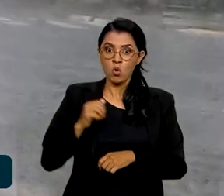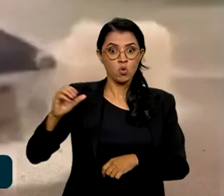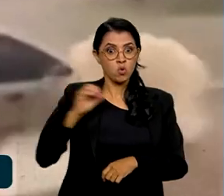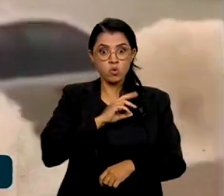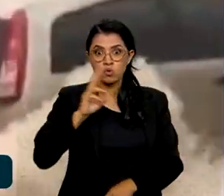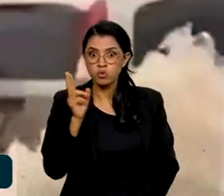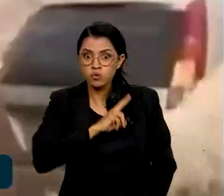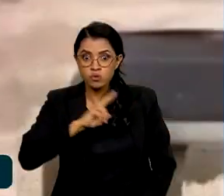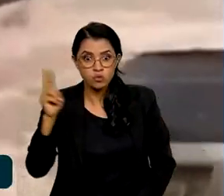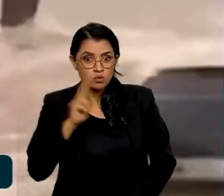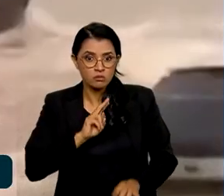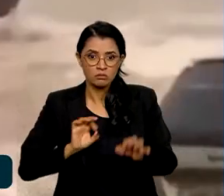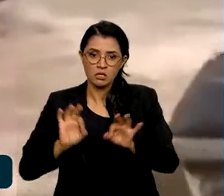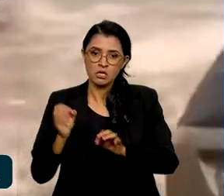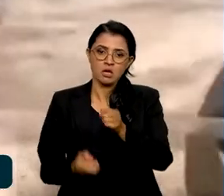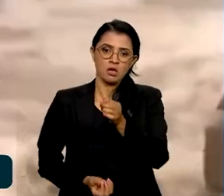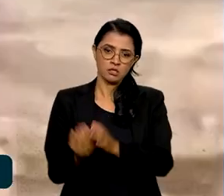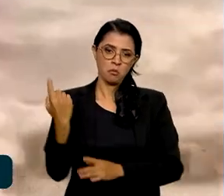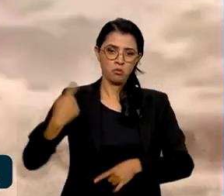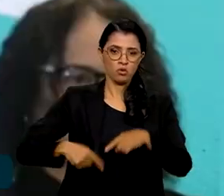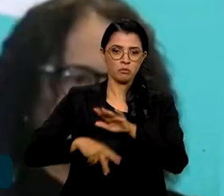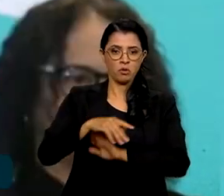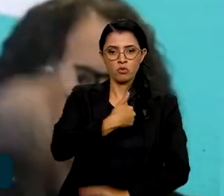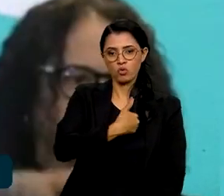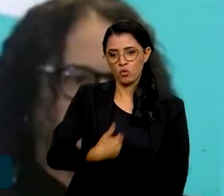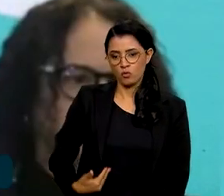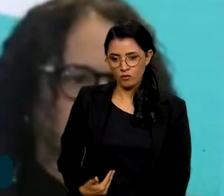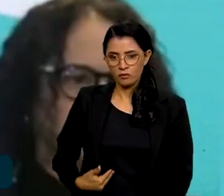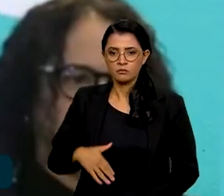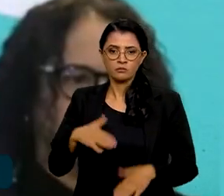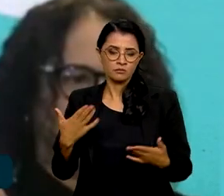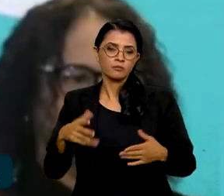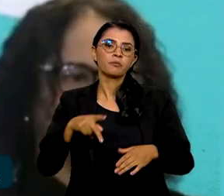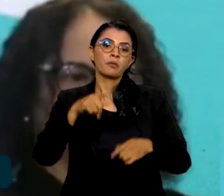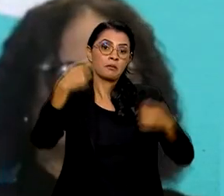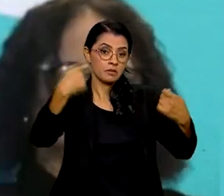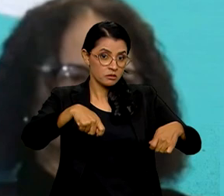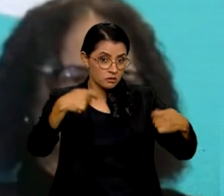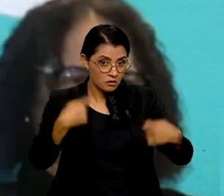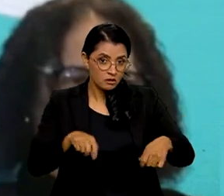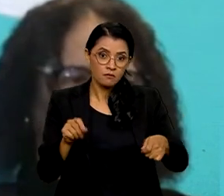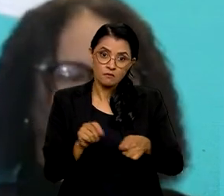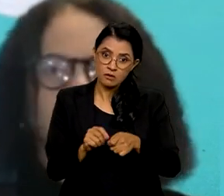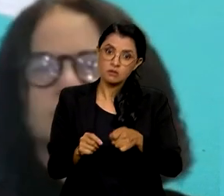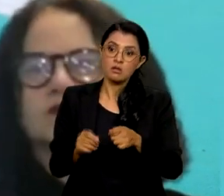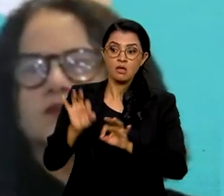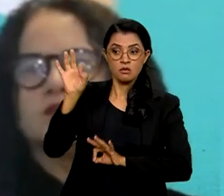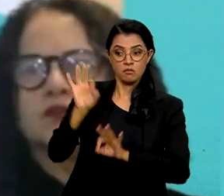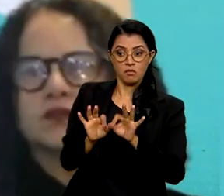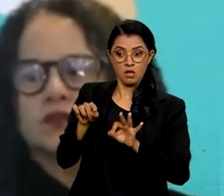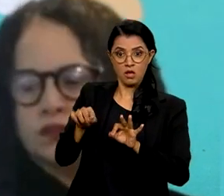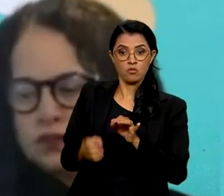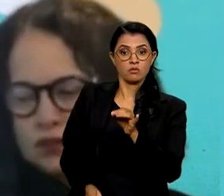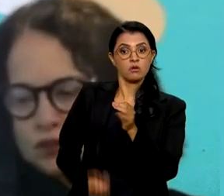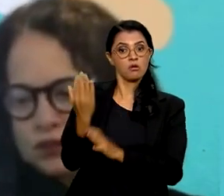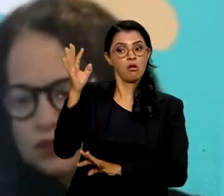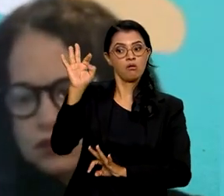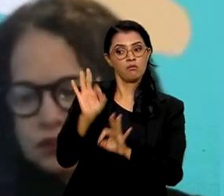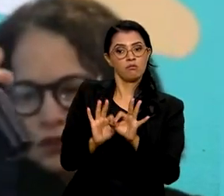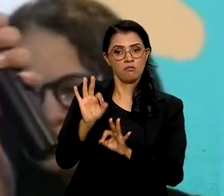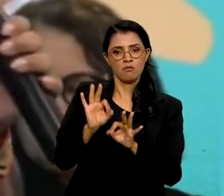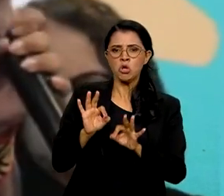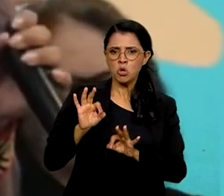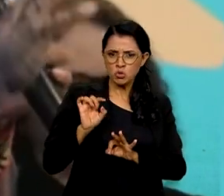na elaboração de uma política de governo. É aí que se faz necessário fazer esse plano, não só